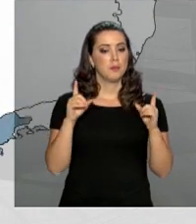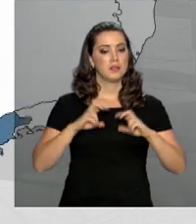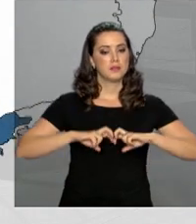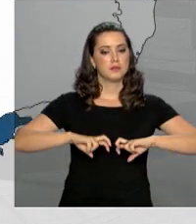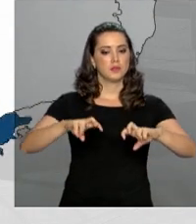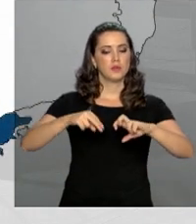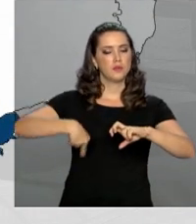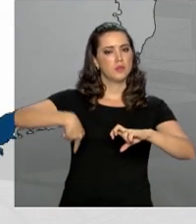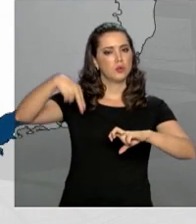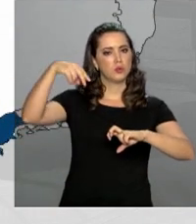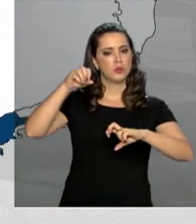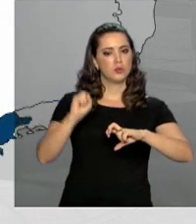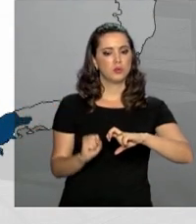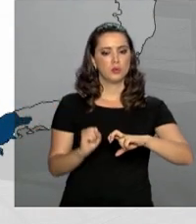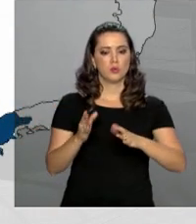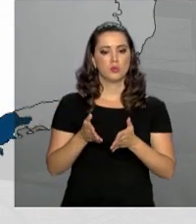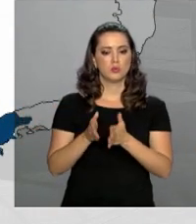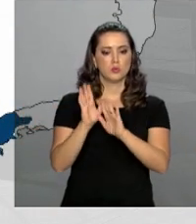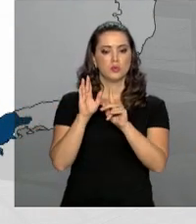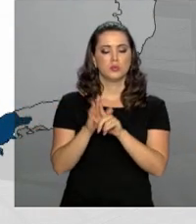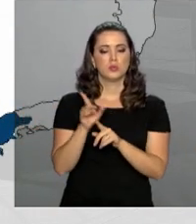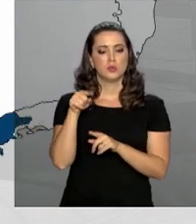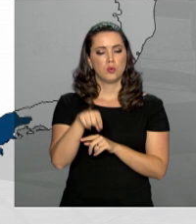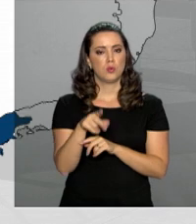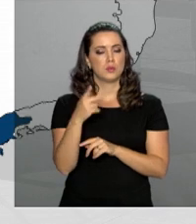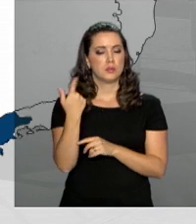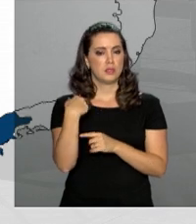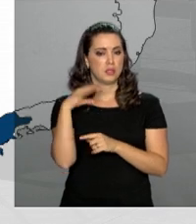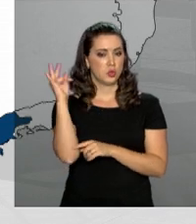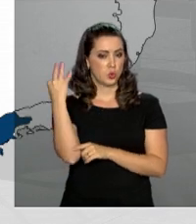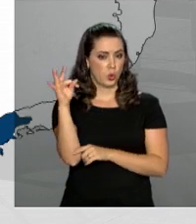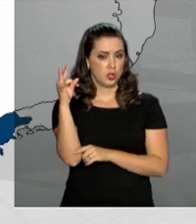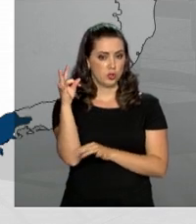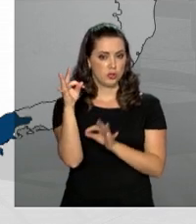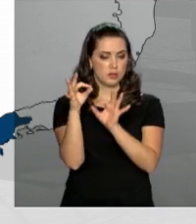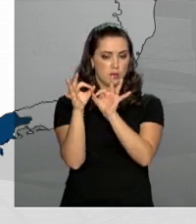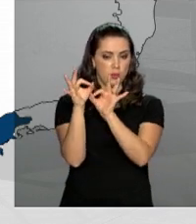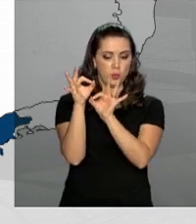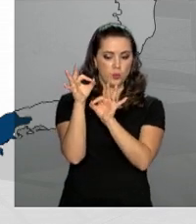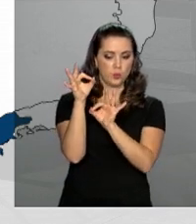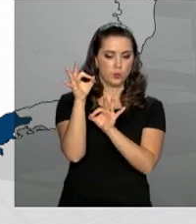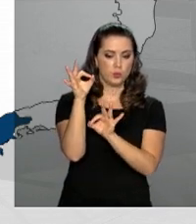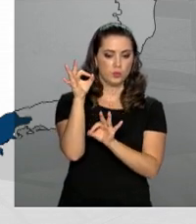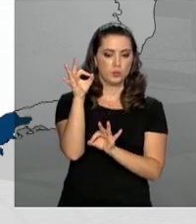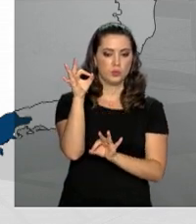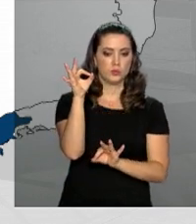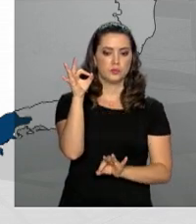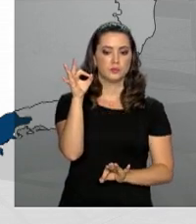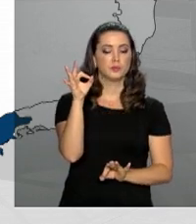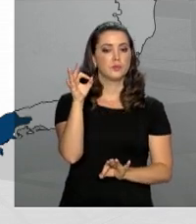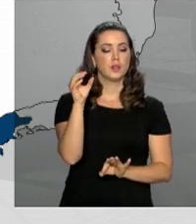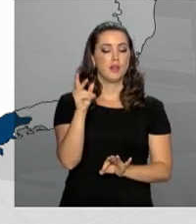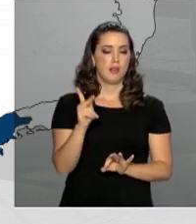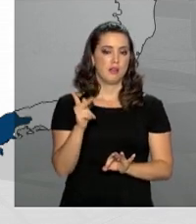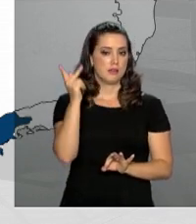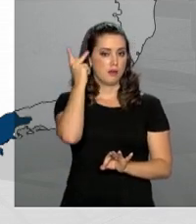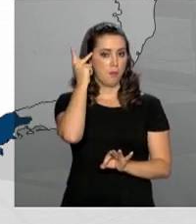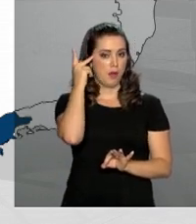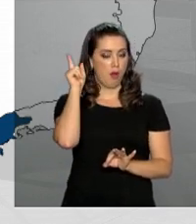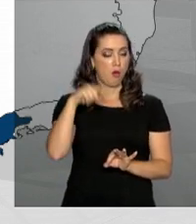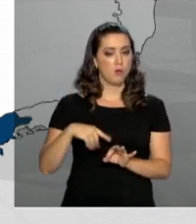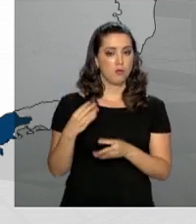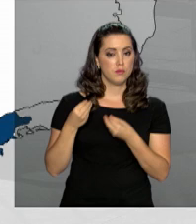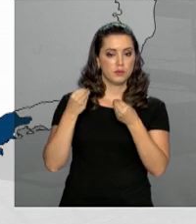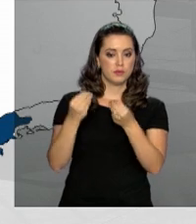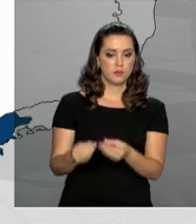Ferrovia Norte e Sul, no trecho que vai de Porto Nacional, no Tocantins, até Estrela do Oeste, em São Paulo, serão